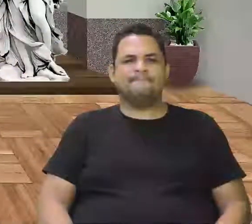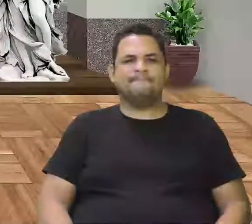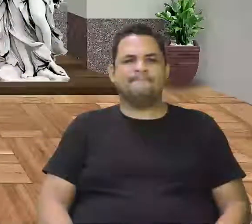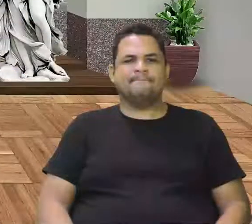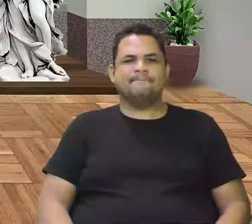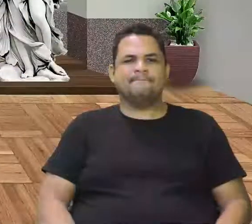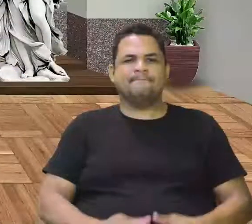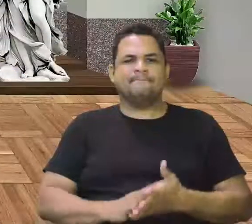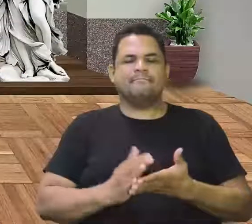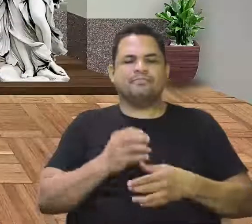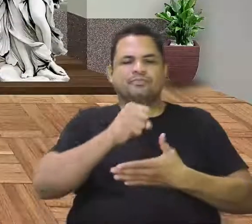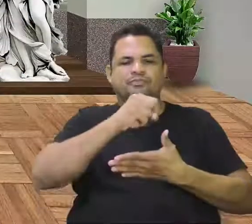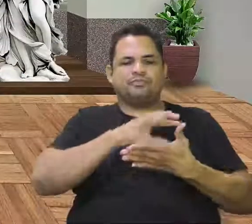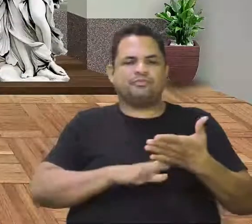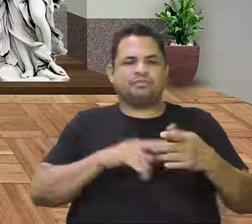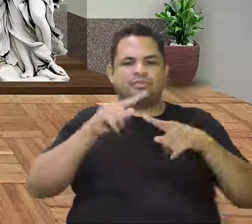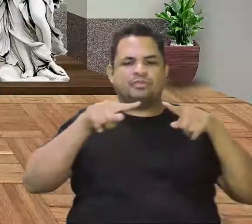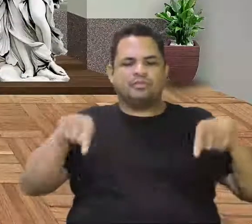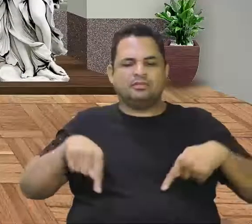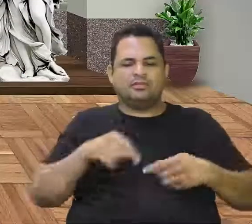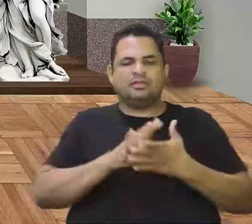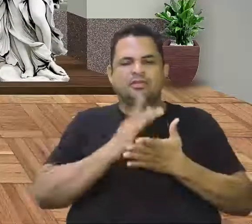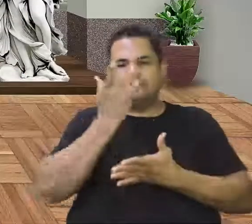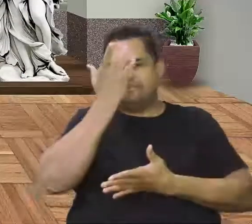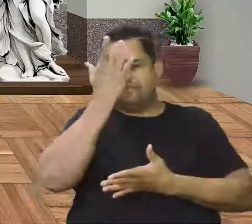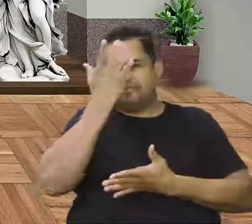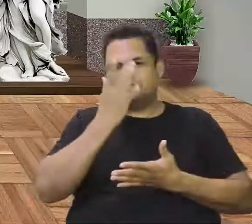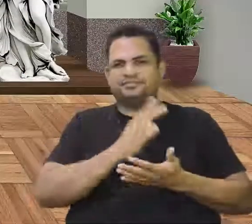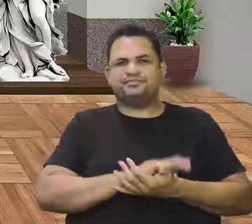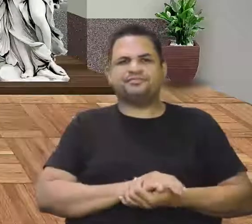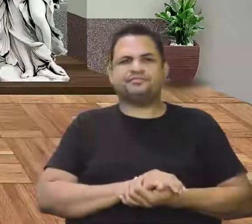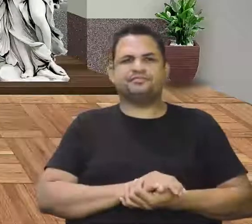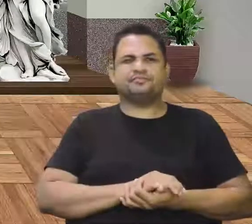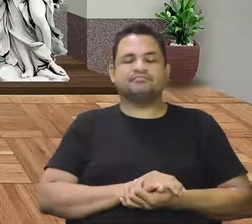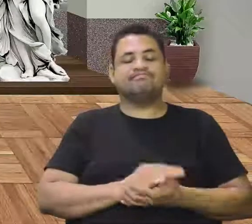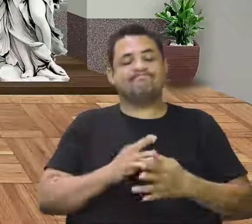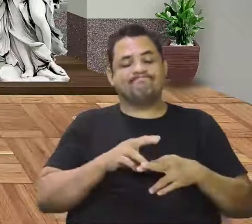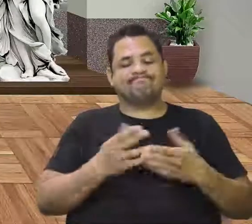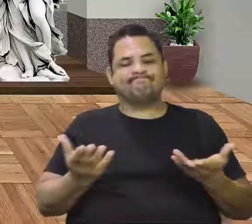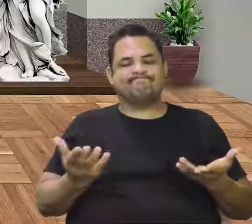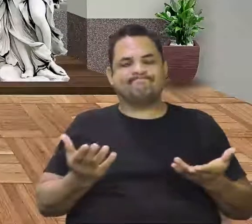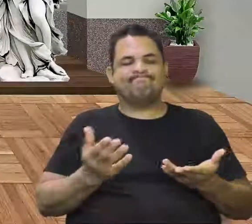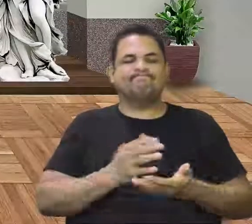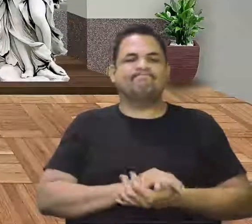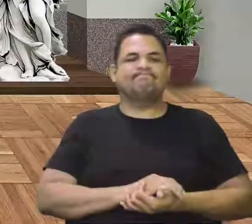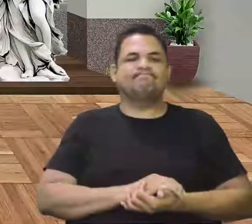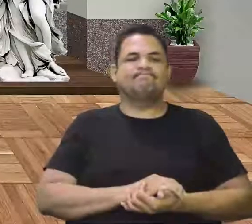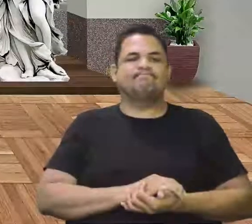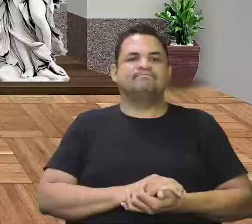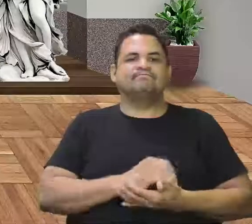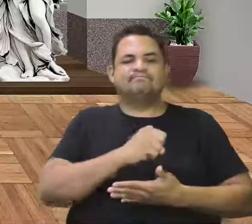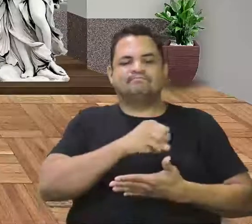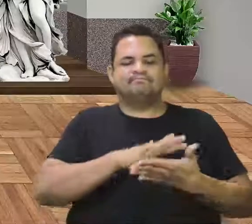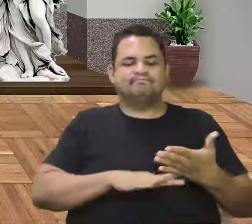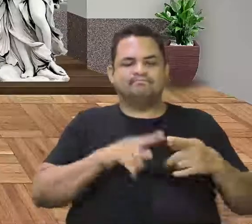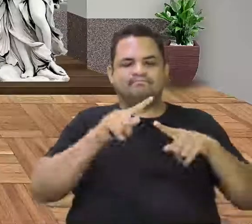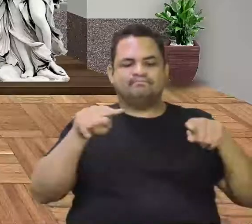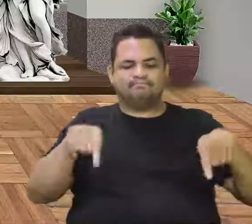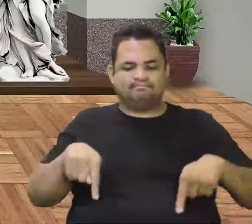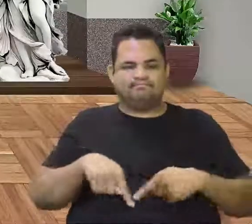A atividade de sala estava fácil, não estava? Pois é. Na atividade de sala,